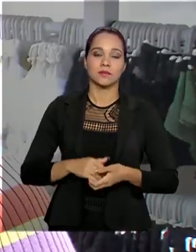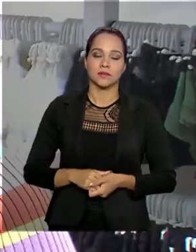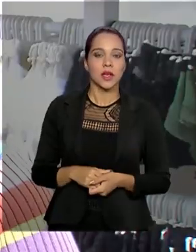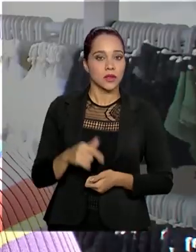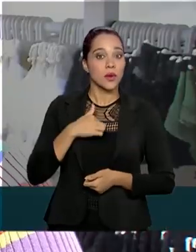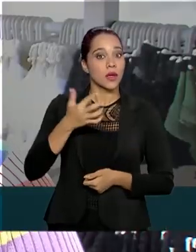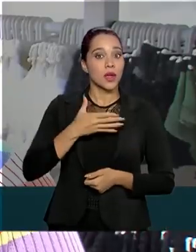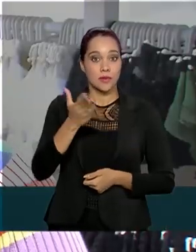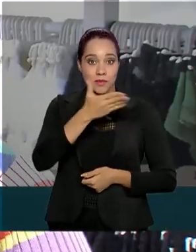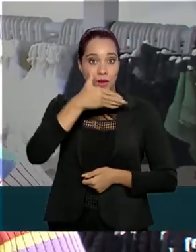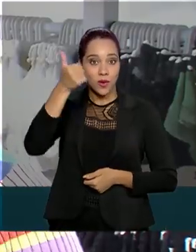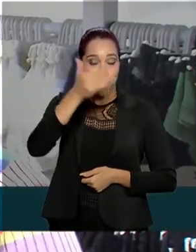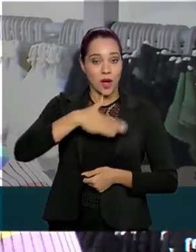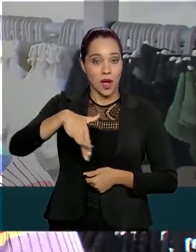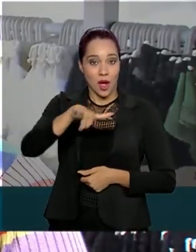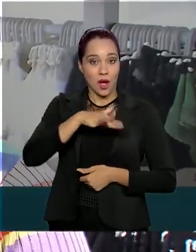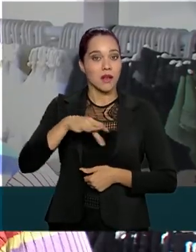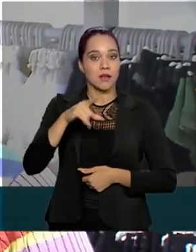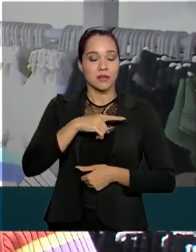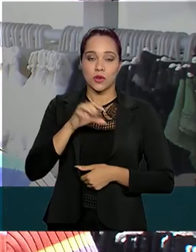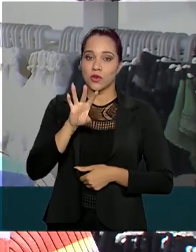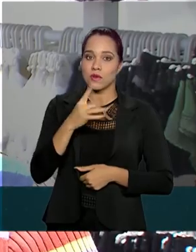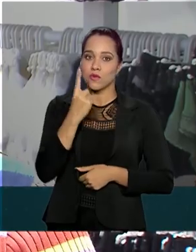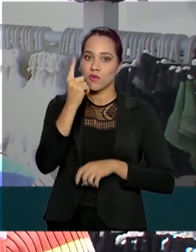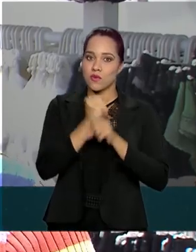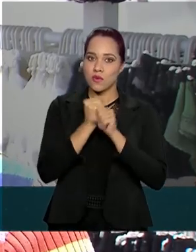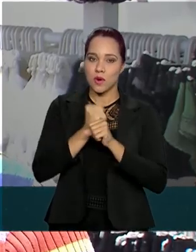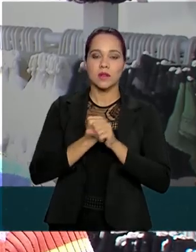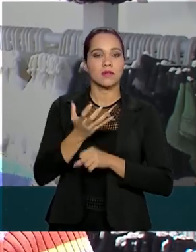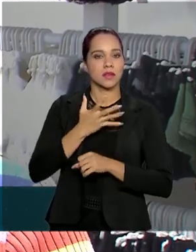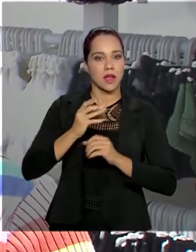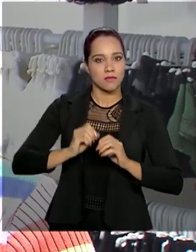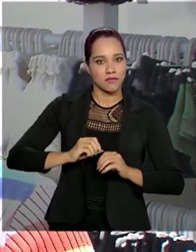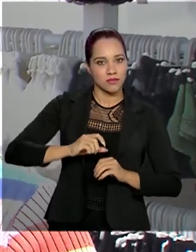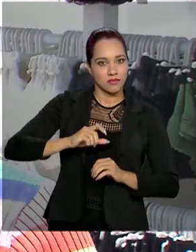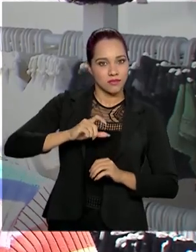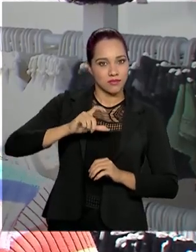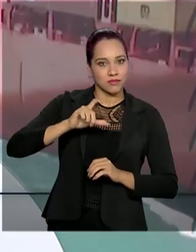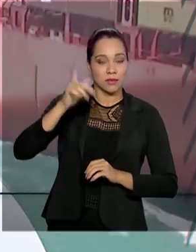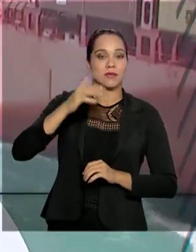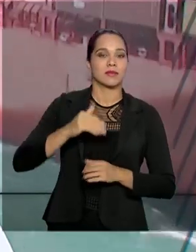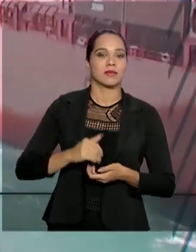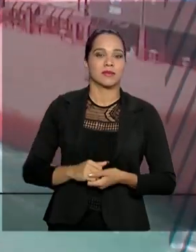tendência é que melhore mais o movimento, a loja só tem um ano, mas a gente quer que aumente mais, né?